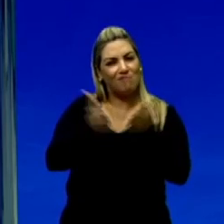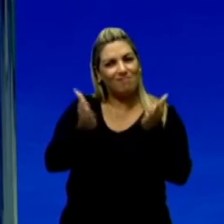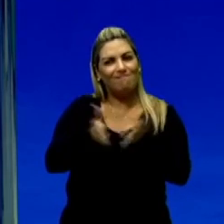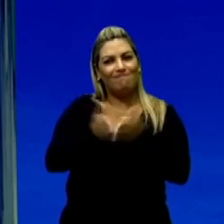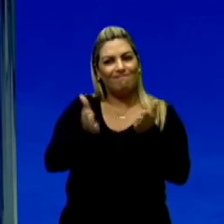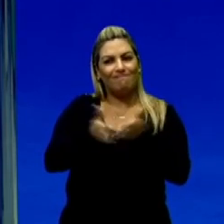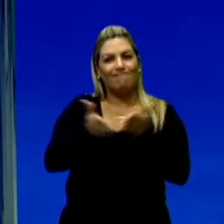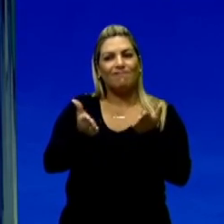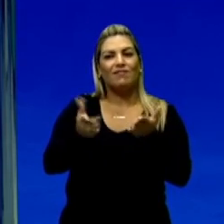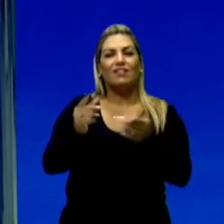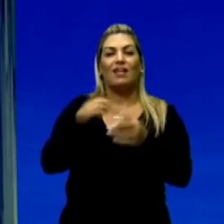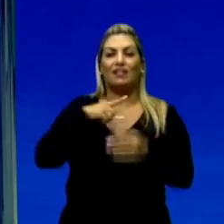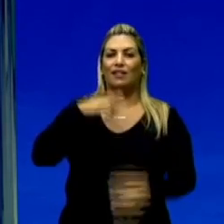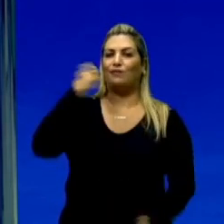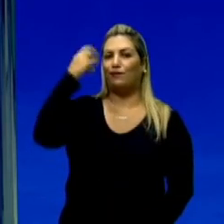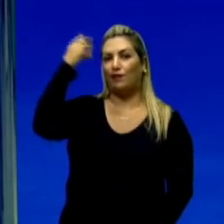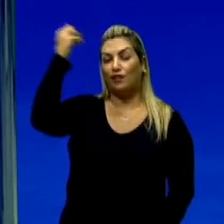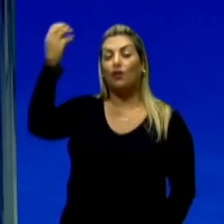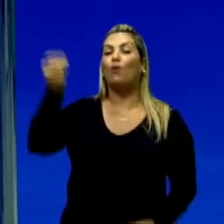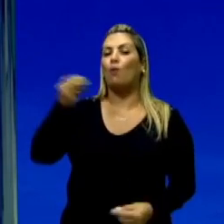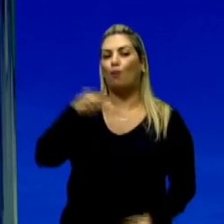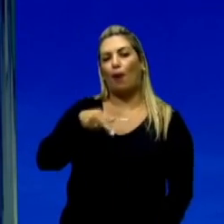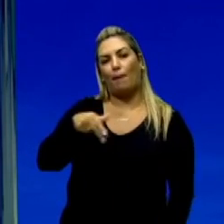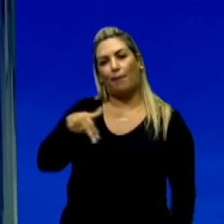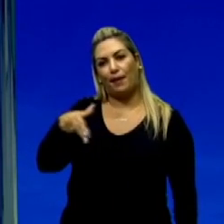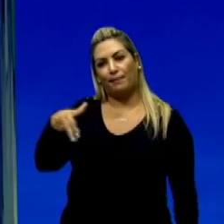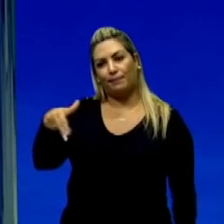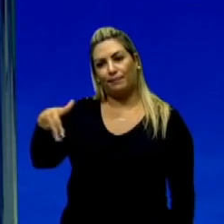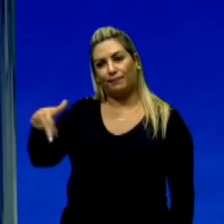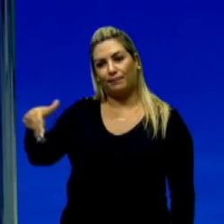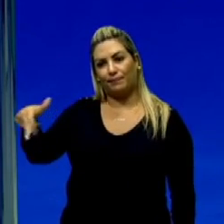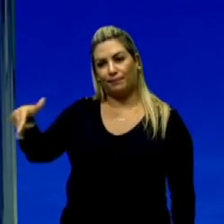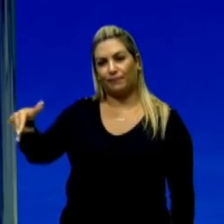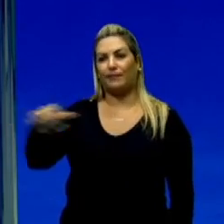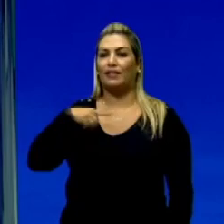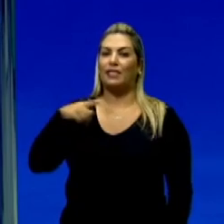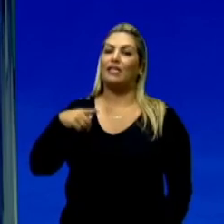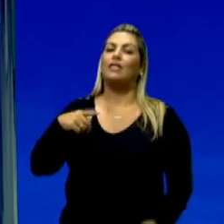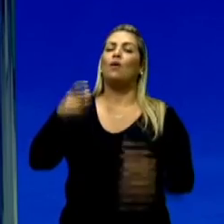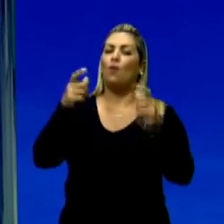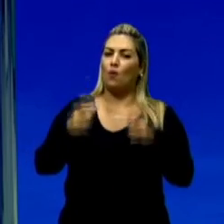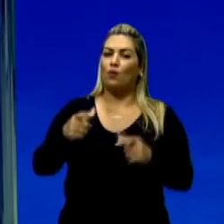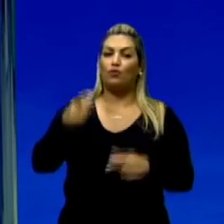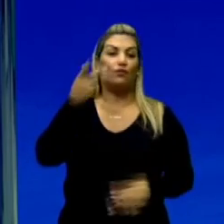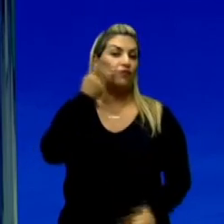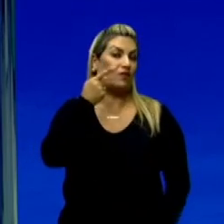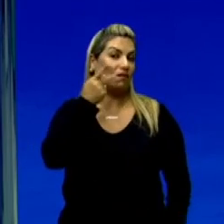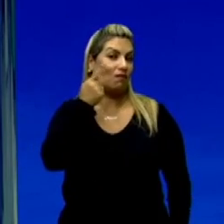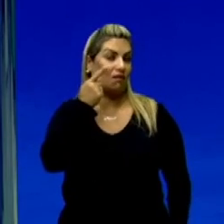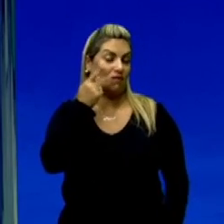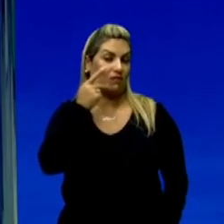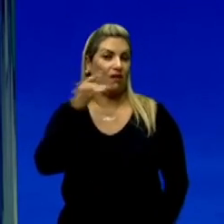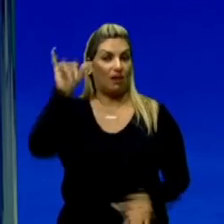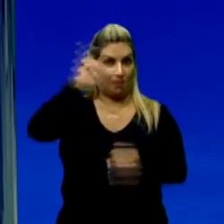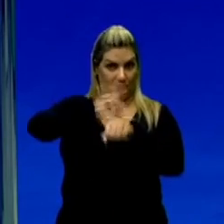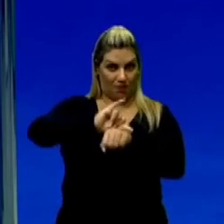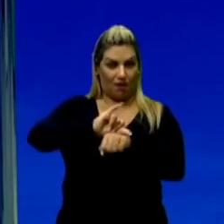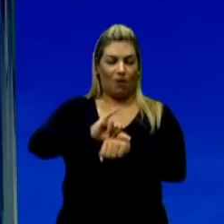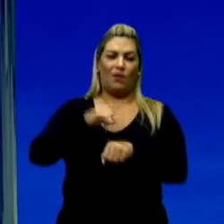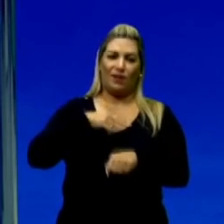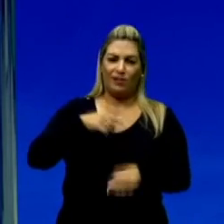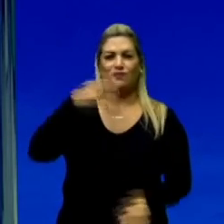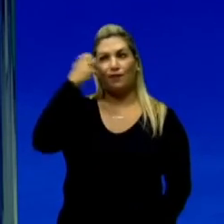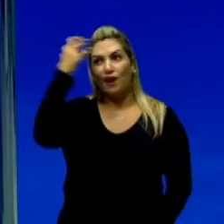fazer, então, essa viagem a pé. Então, o destino deles é Fortaleza, a capital, e eles vão passando por todos os